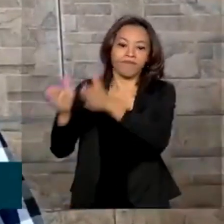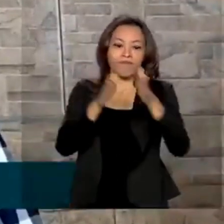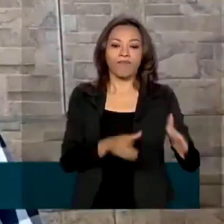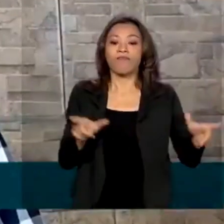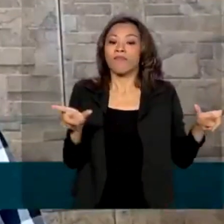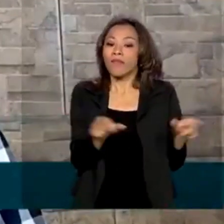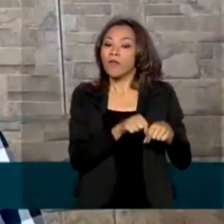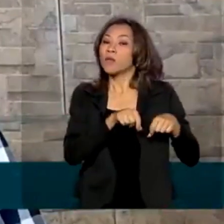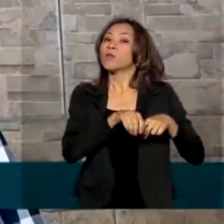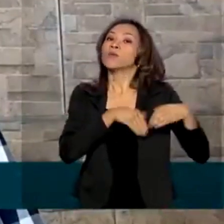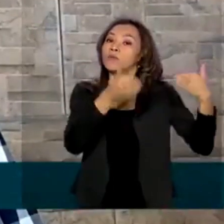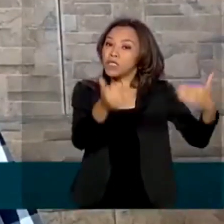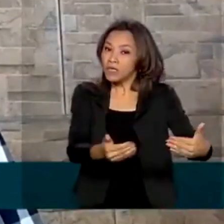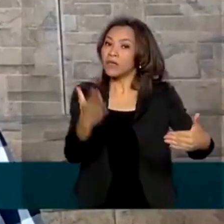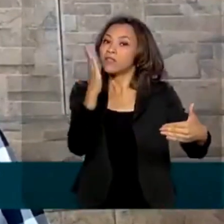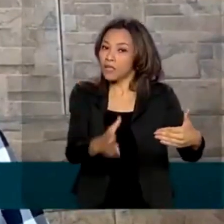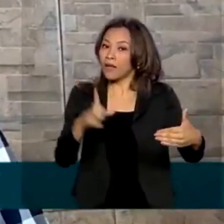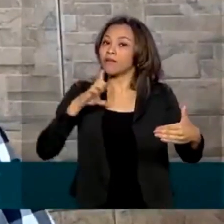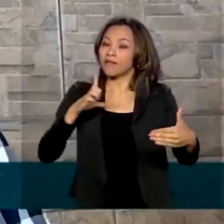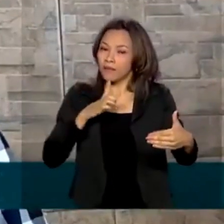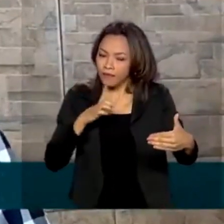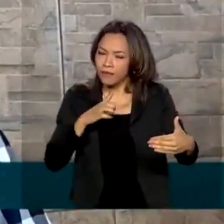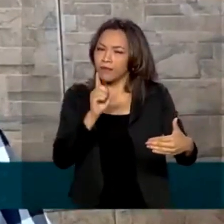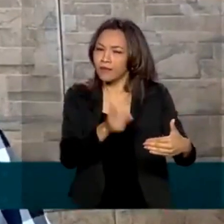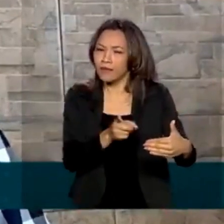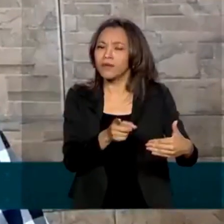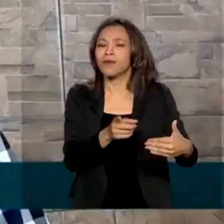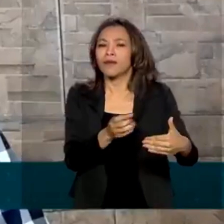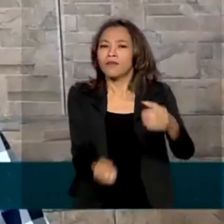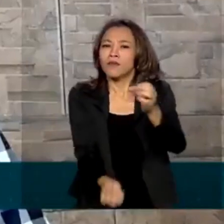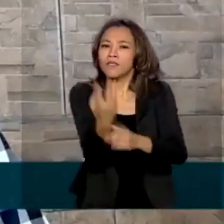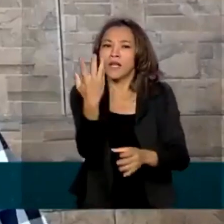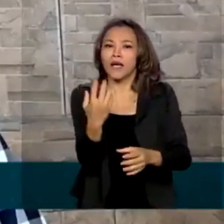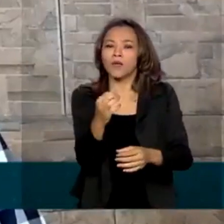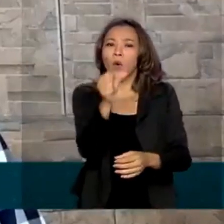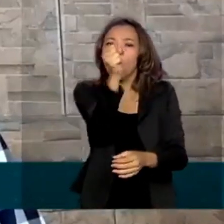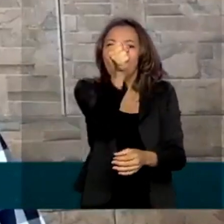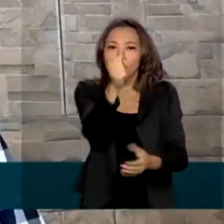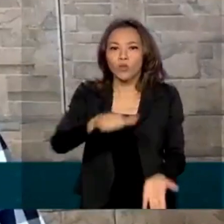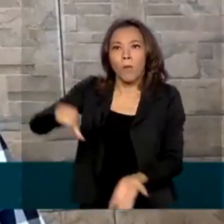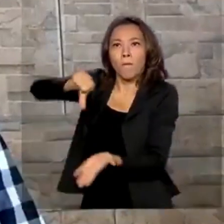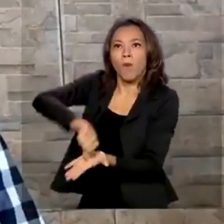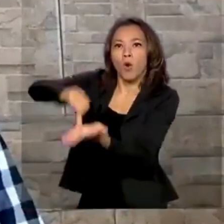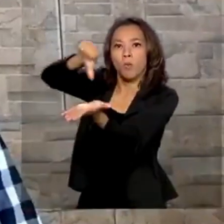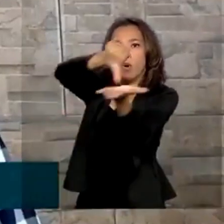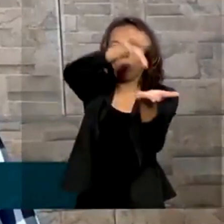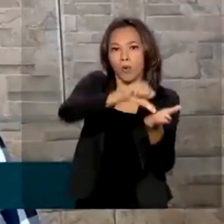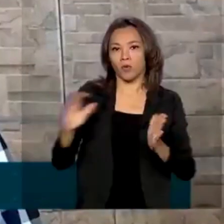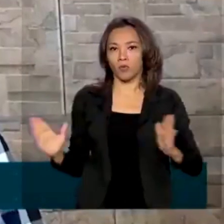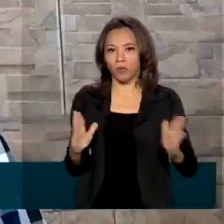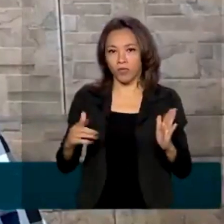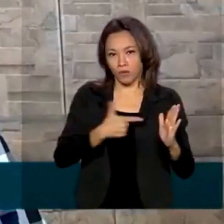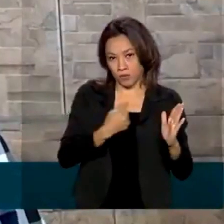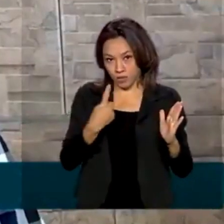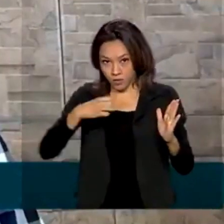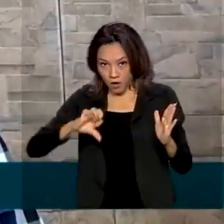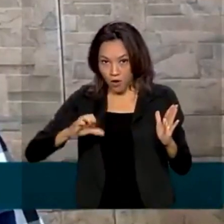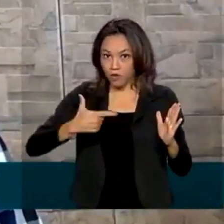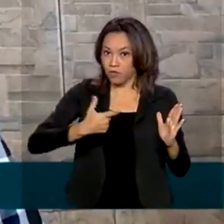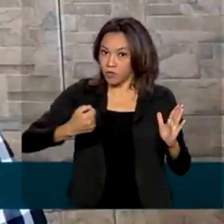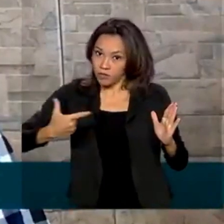polos de agricultura irrigada. Foram instalados 8 polos já em 2019 e 2020 em áreas